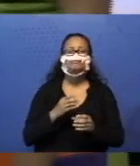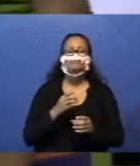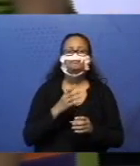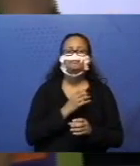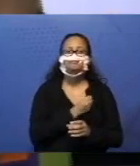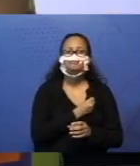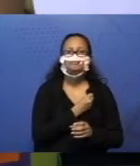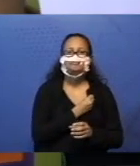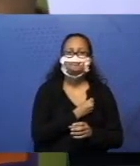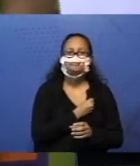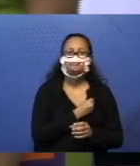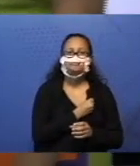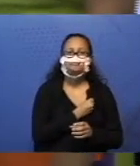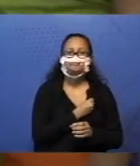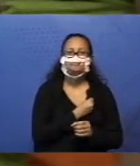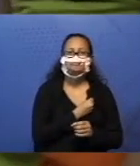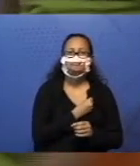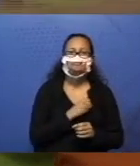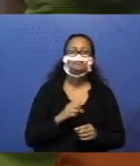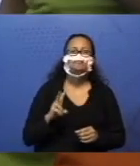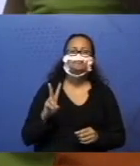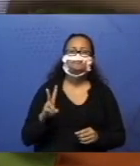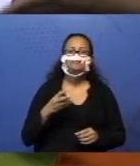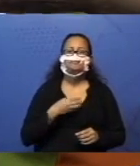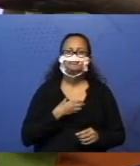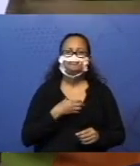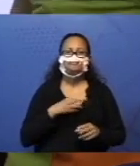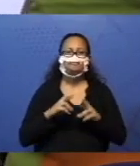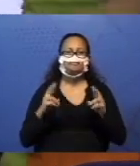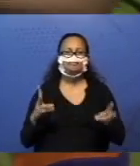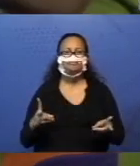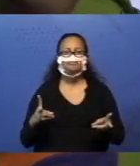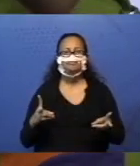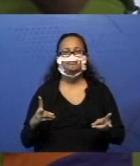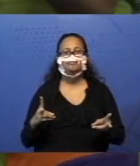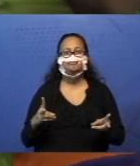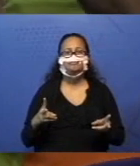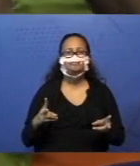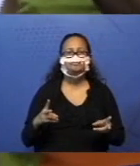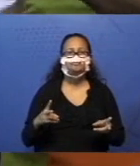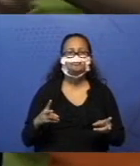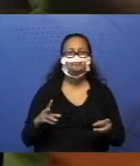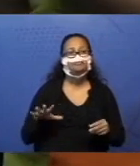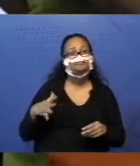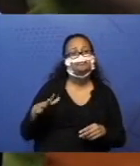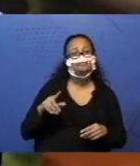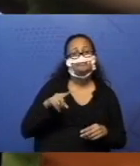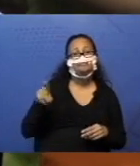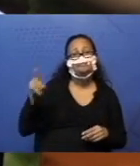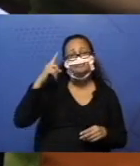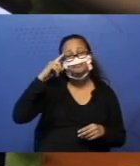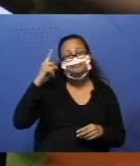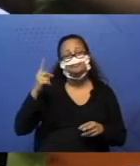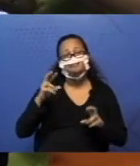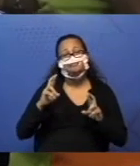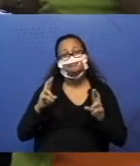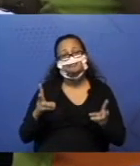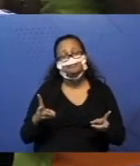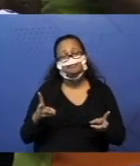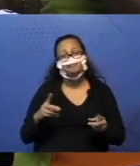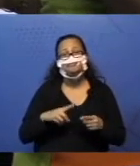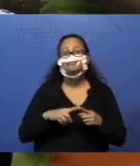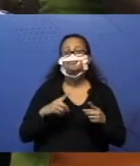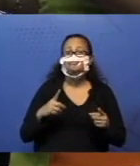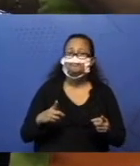de duas maneiras diferentes. A mesma coisa. Talvez a maneira que você pensou aí é um pouquinho diferente da minha.